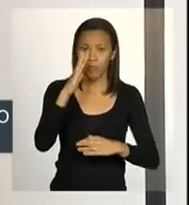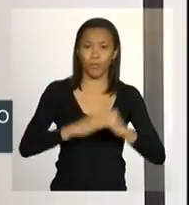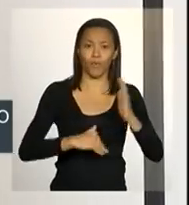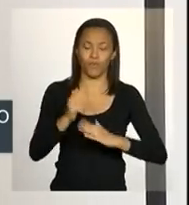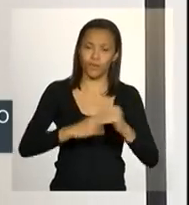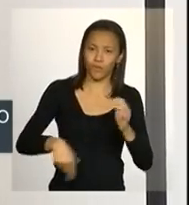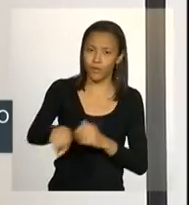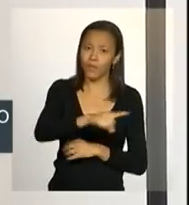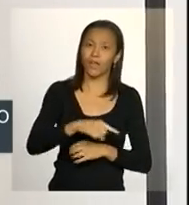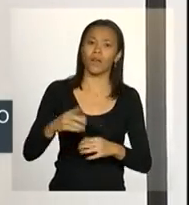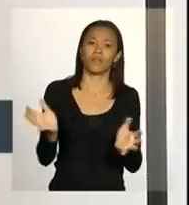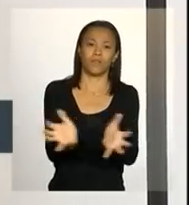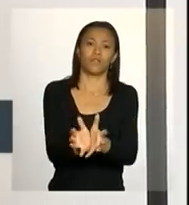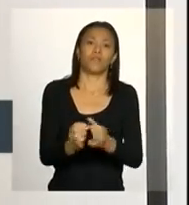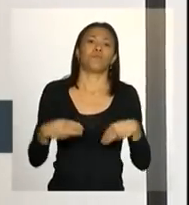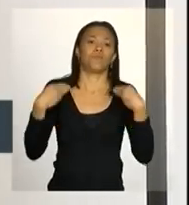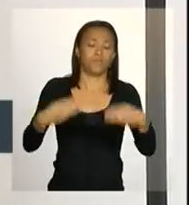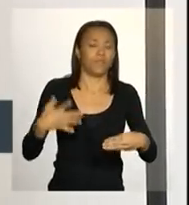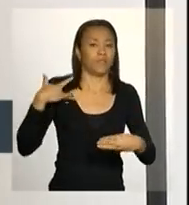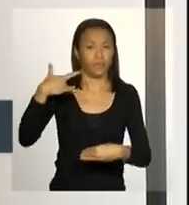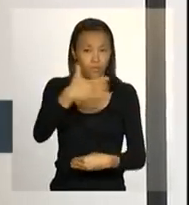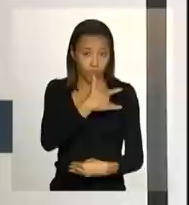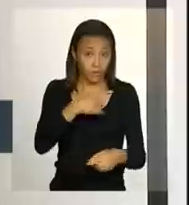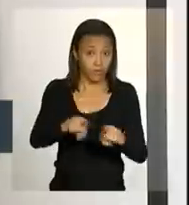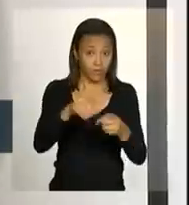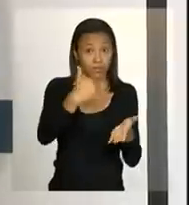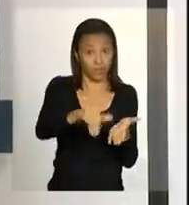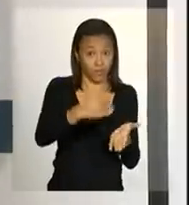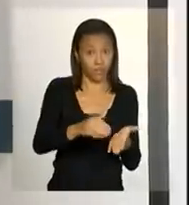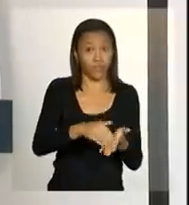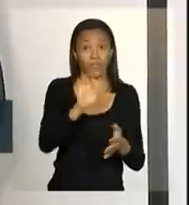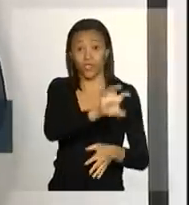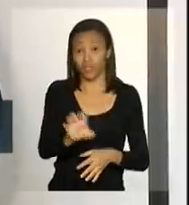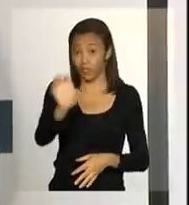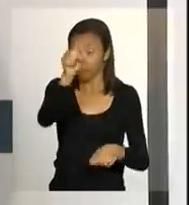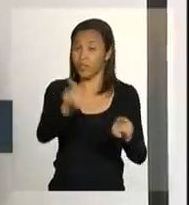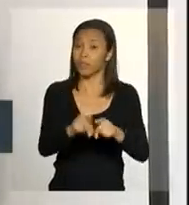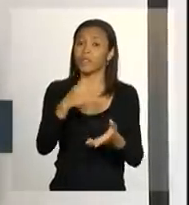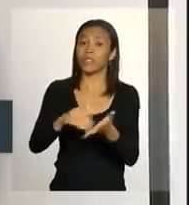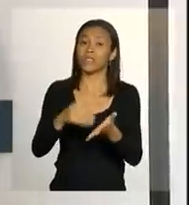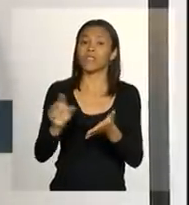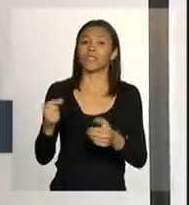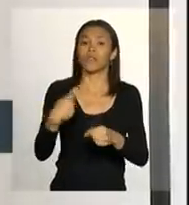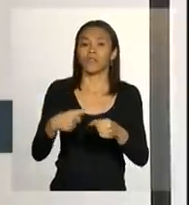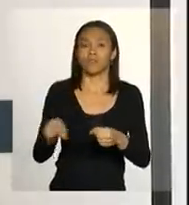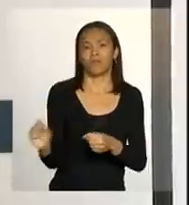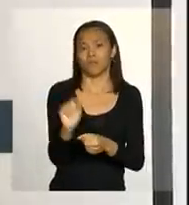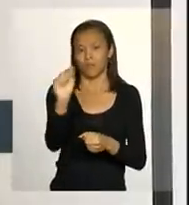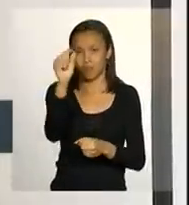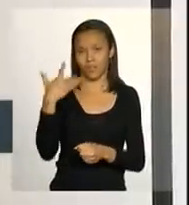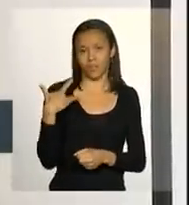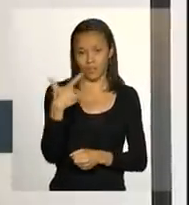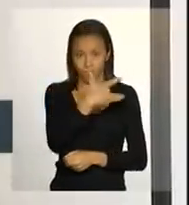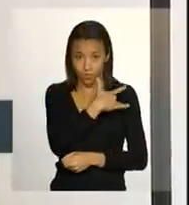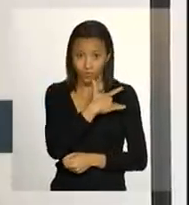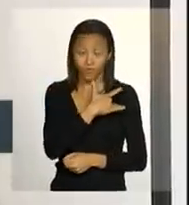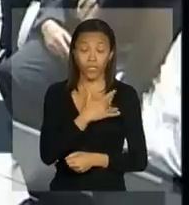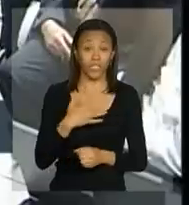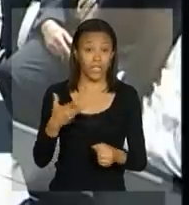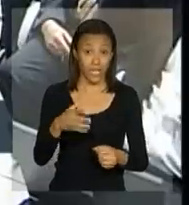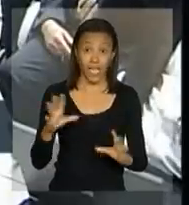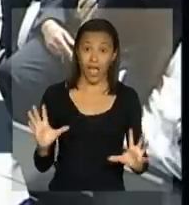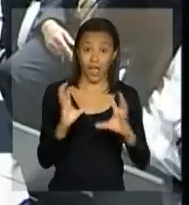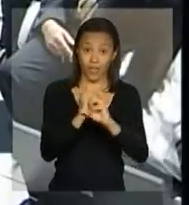Ministério da Saúde, representantes de secretarias estaduais, secretarias municipais de saúde, que fazem parte desse novo